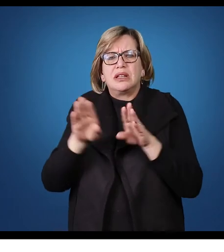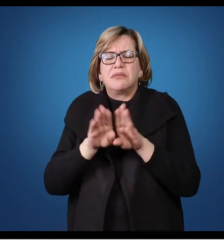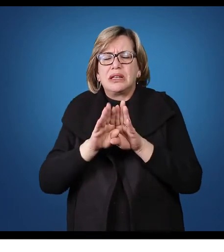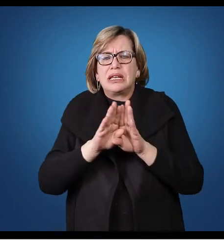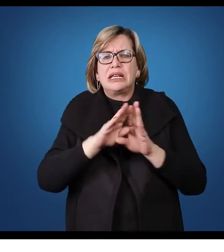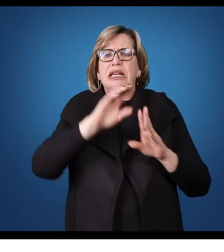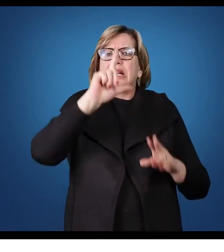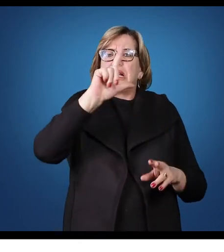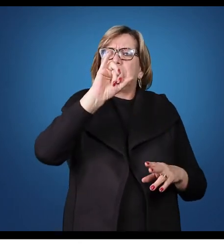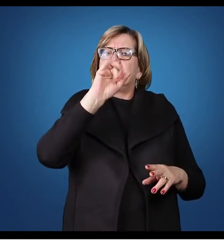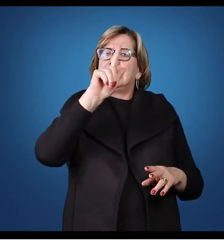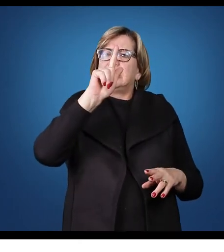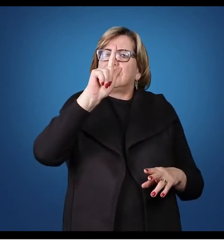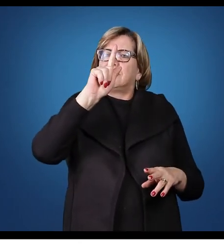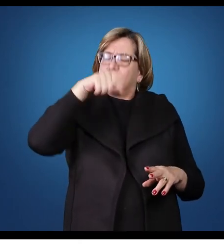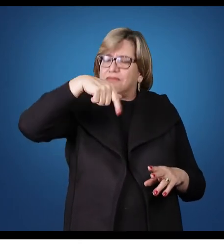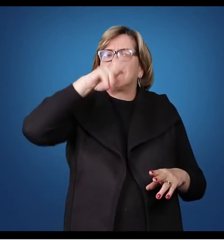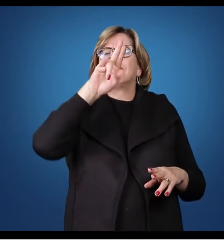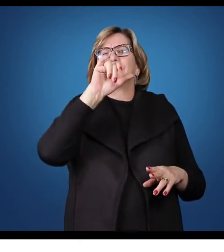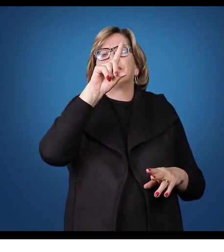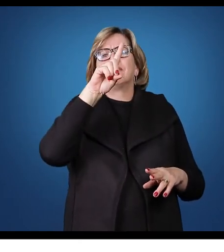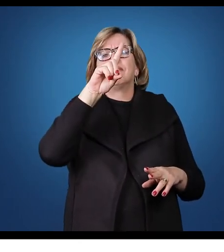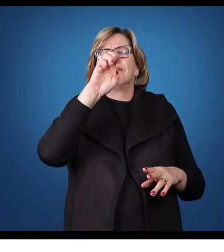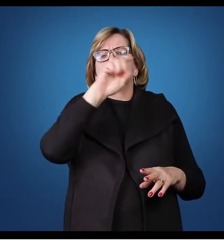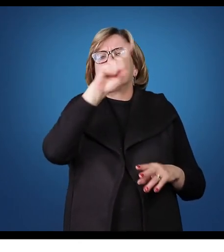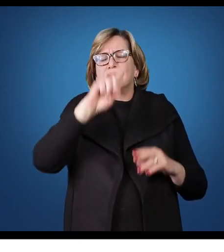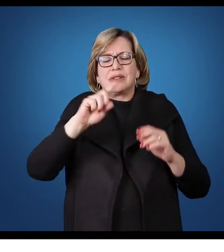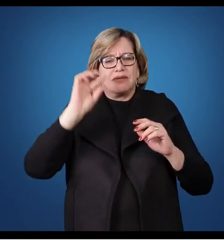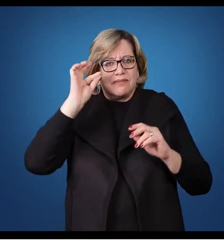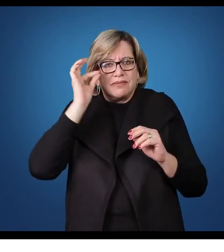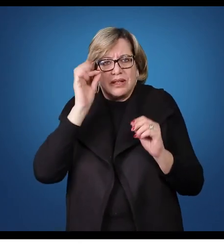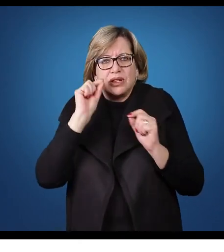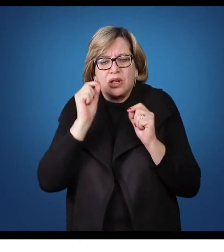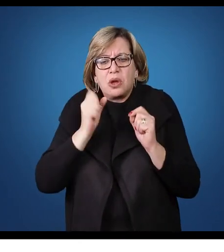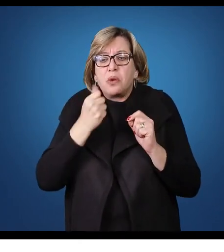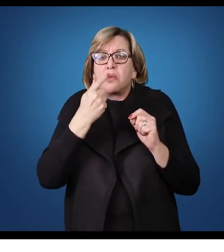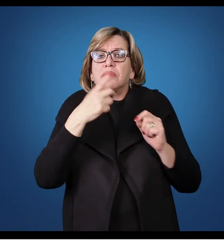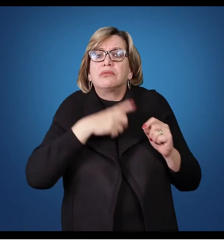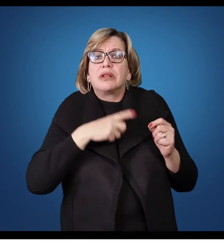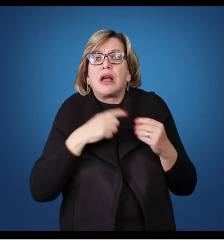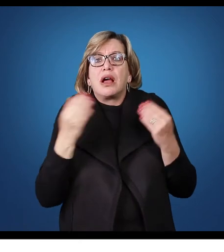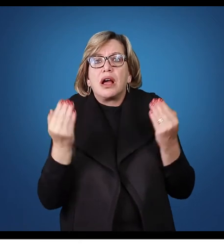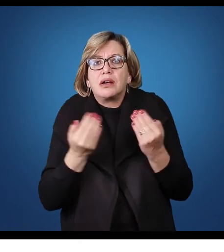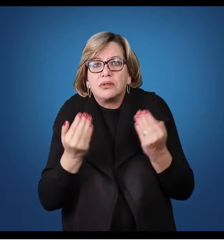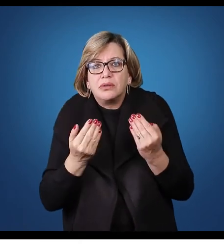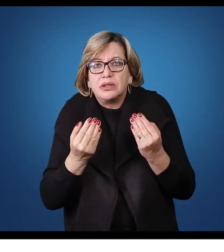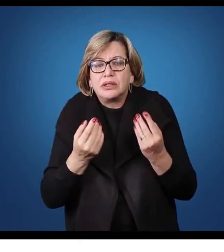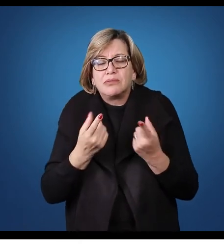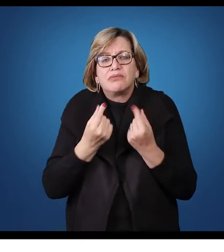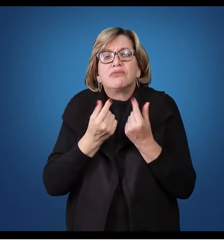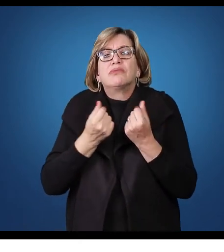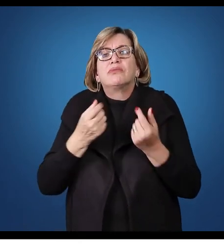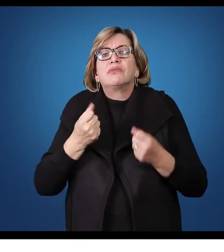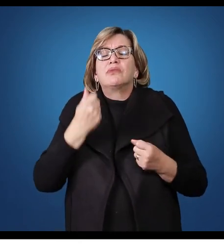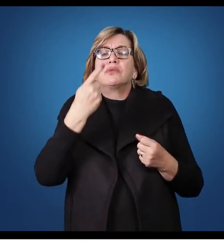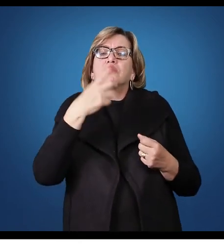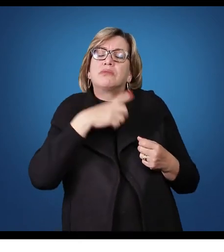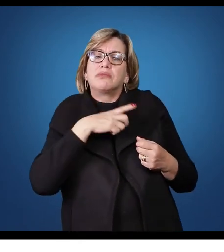imediata. Que é, quanto que eu tenho exatamente agora, de disponibilidade?